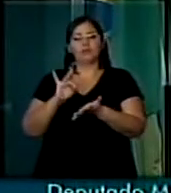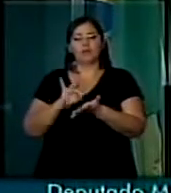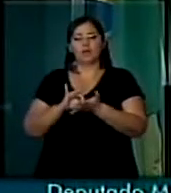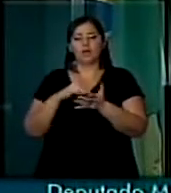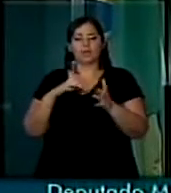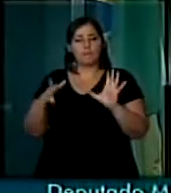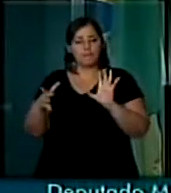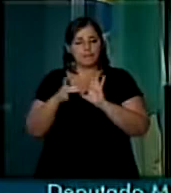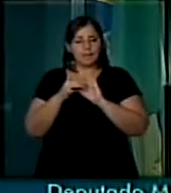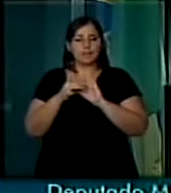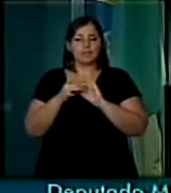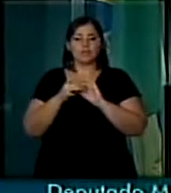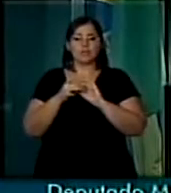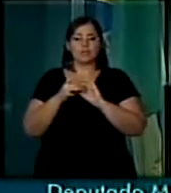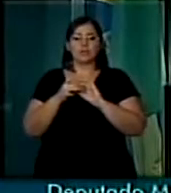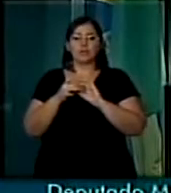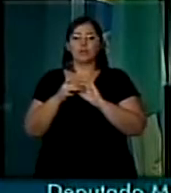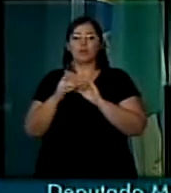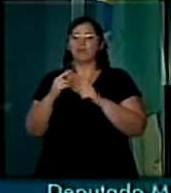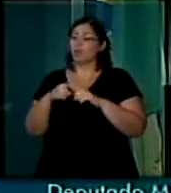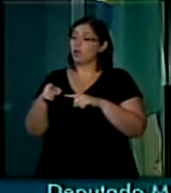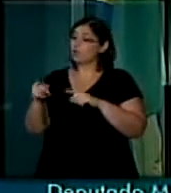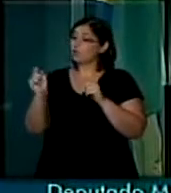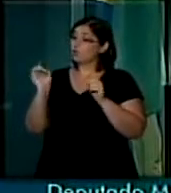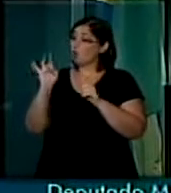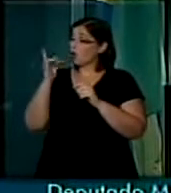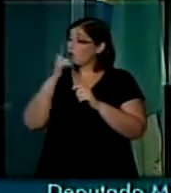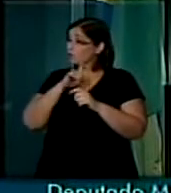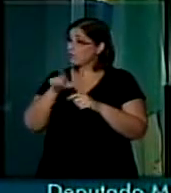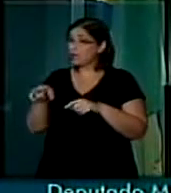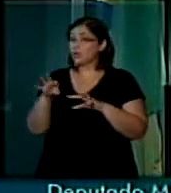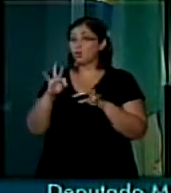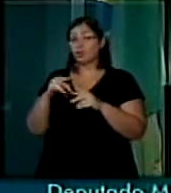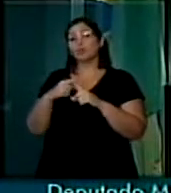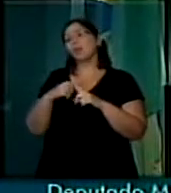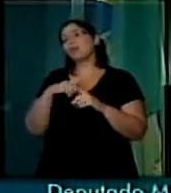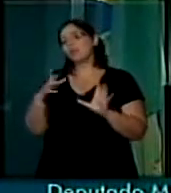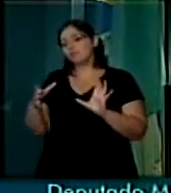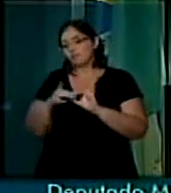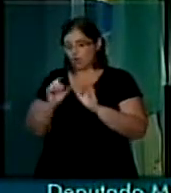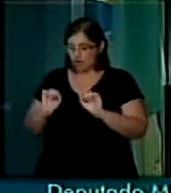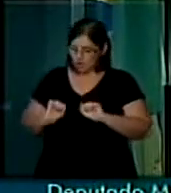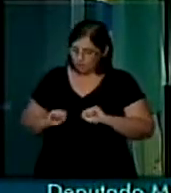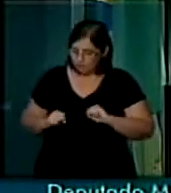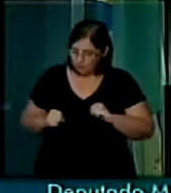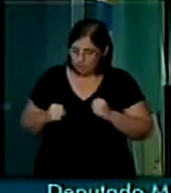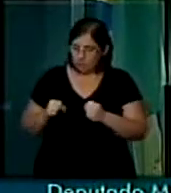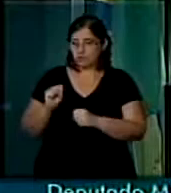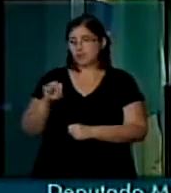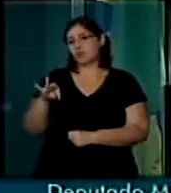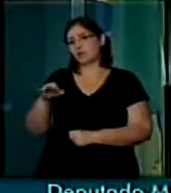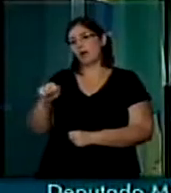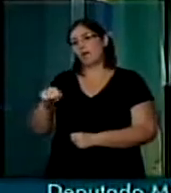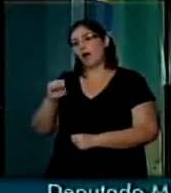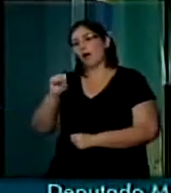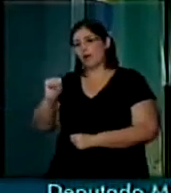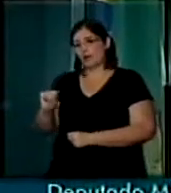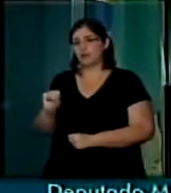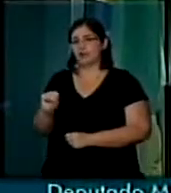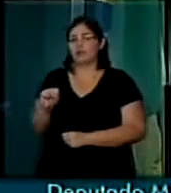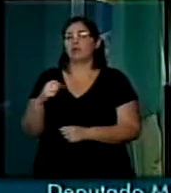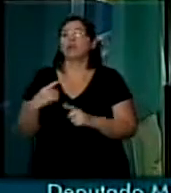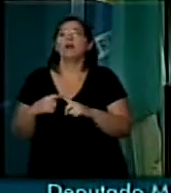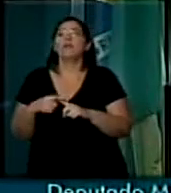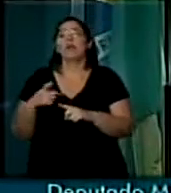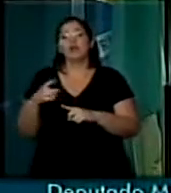parceria, pois tudo isso só é possível graças ao empenho do Sistema S, e quero